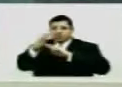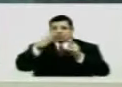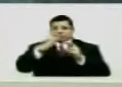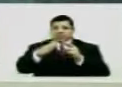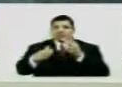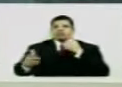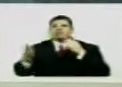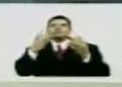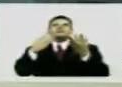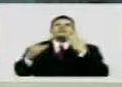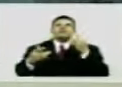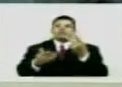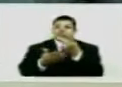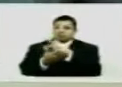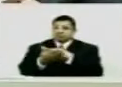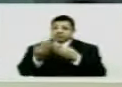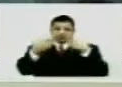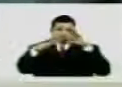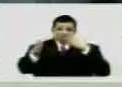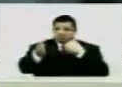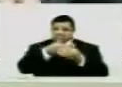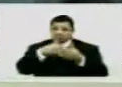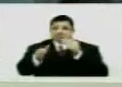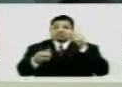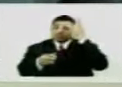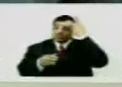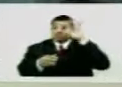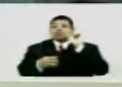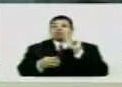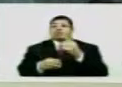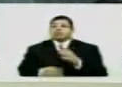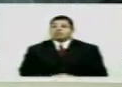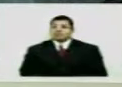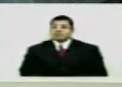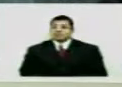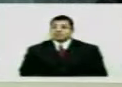feira do artesanato E sai andando E ninguém sabe quem foi